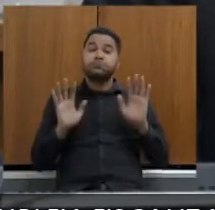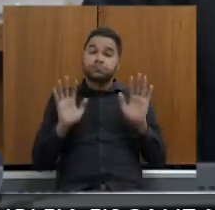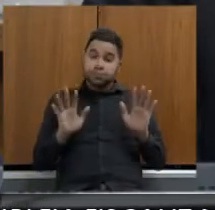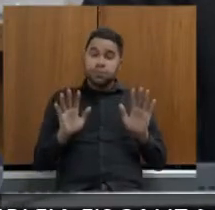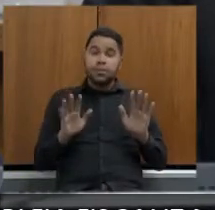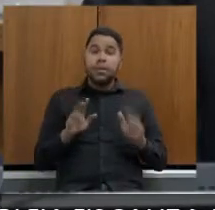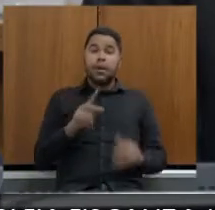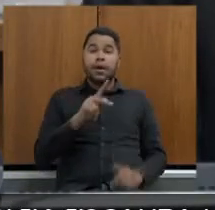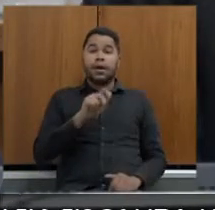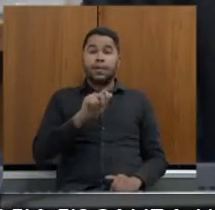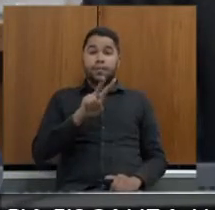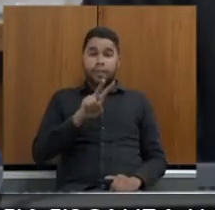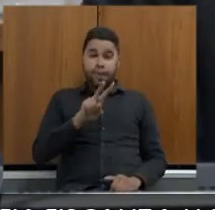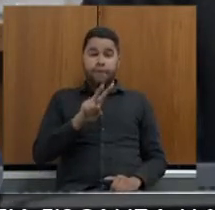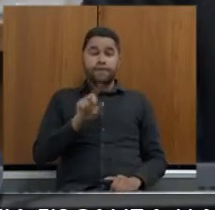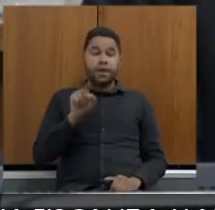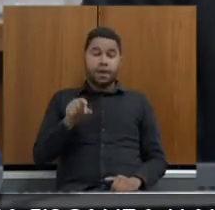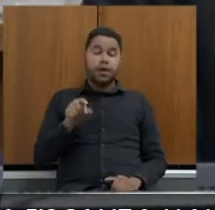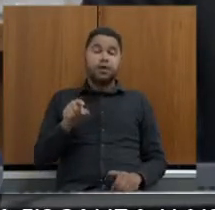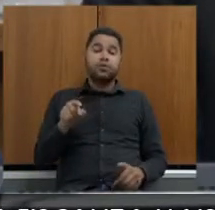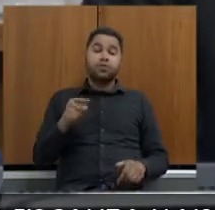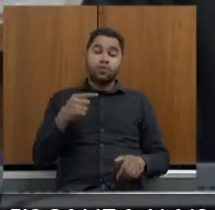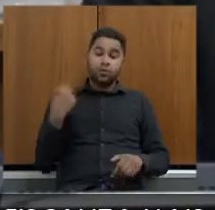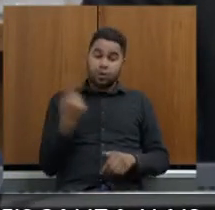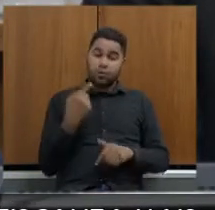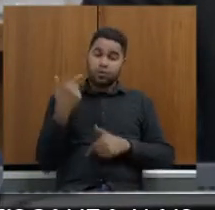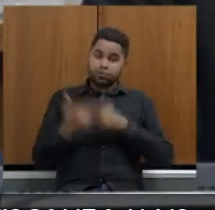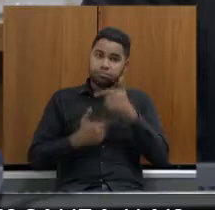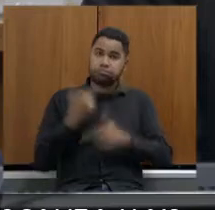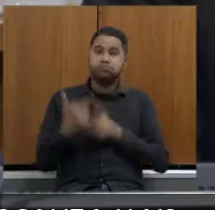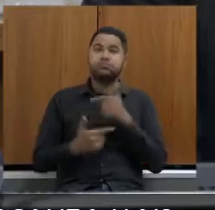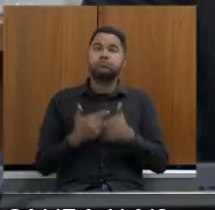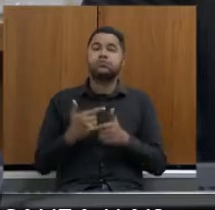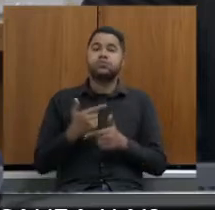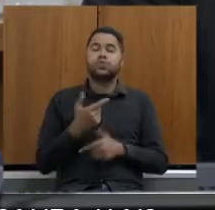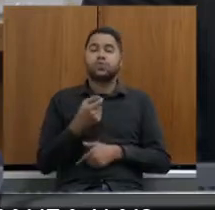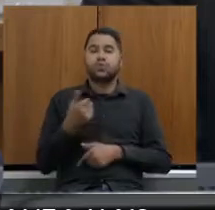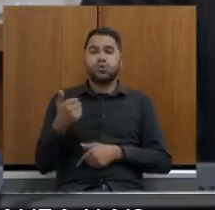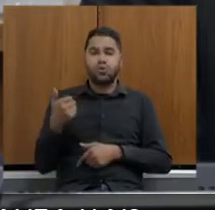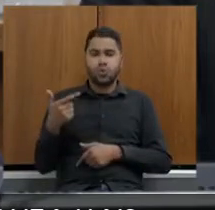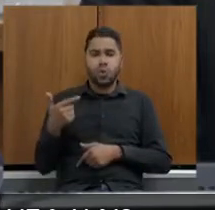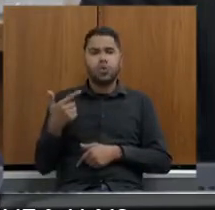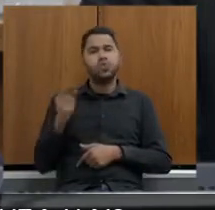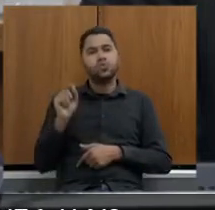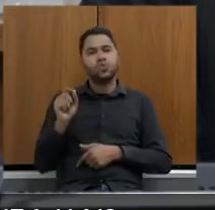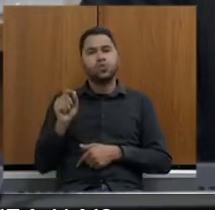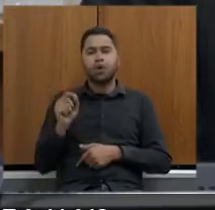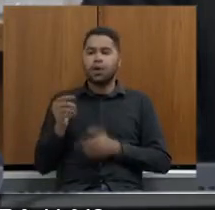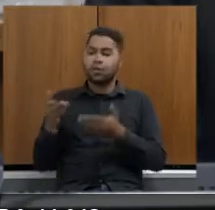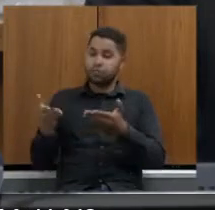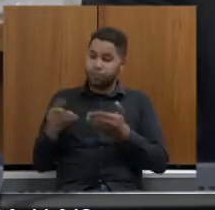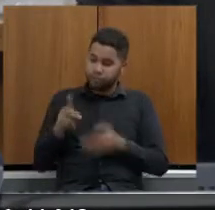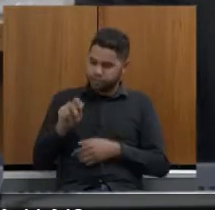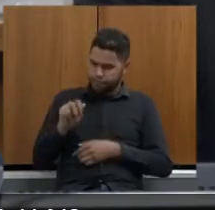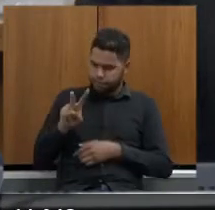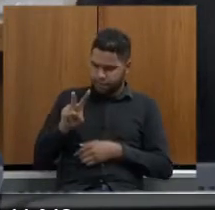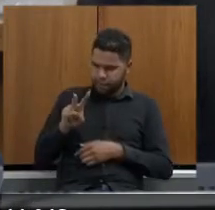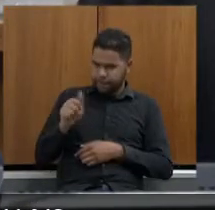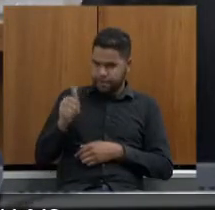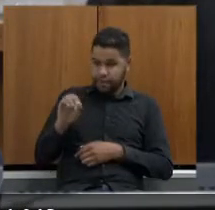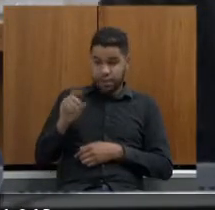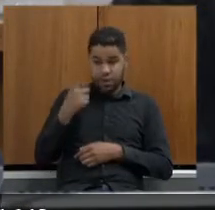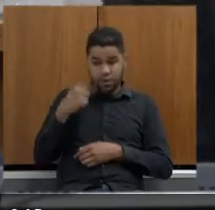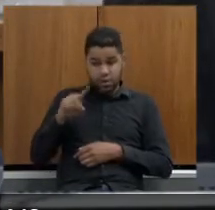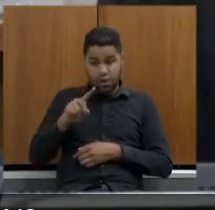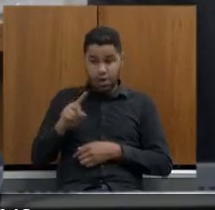PAV10 venceu em 2012 aí o nosso trabalho foi chamar a PAV10 para dizer olha se eu aplicar os